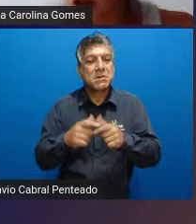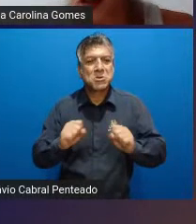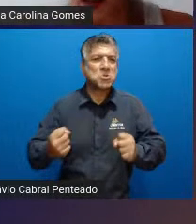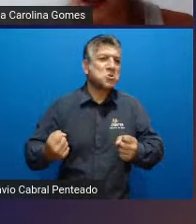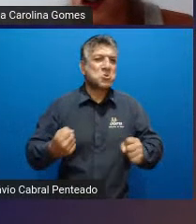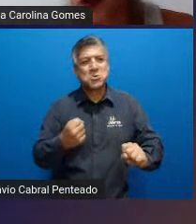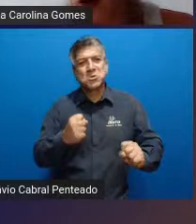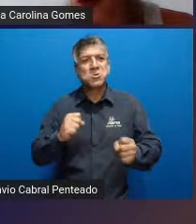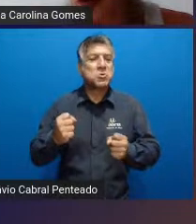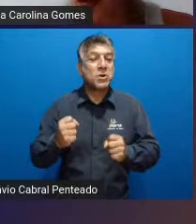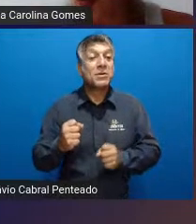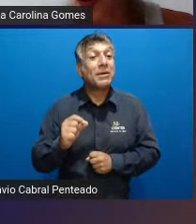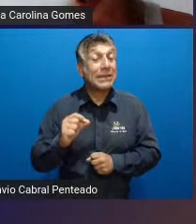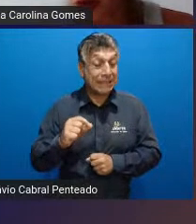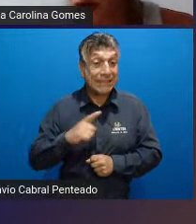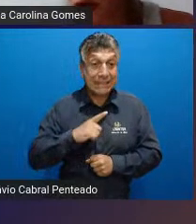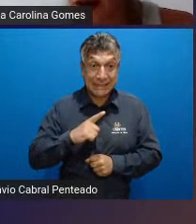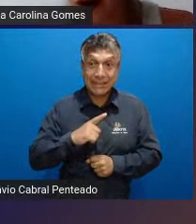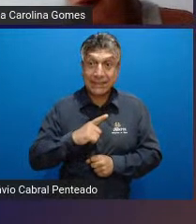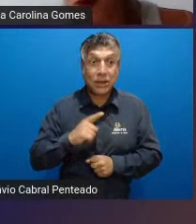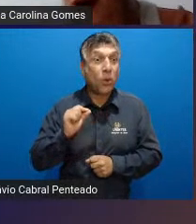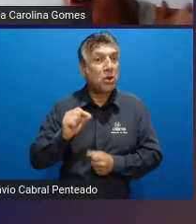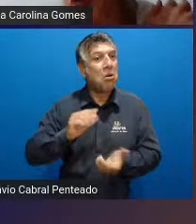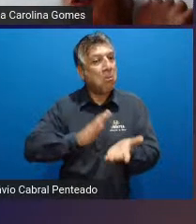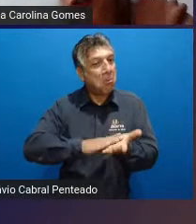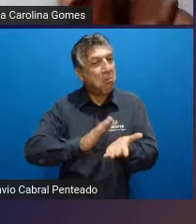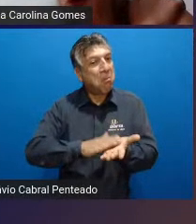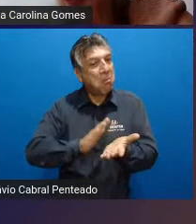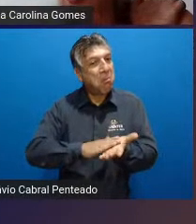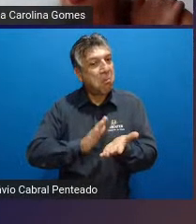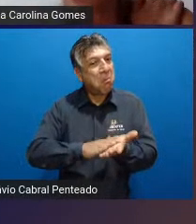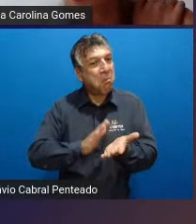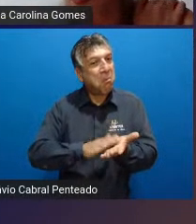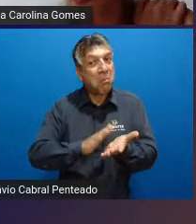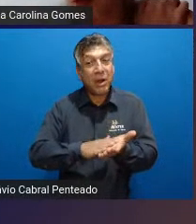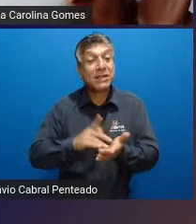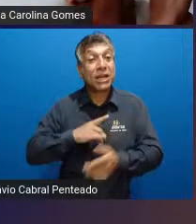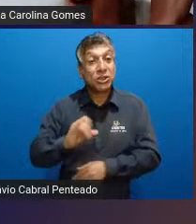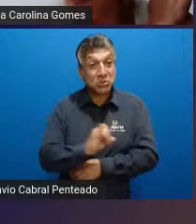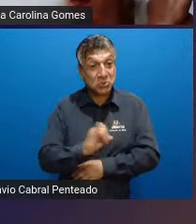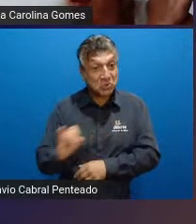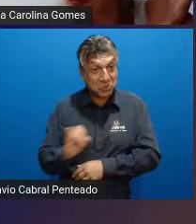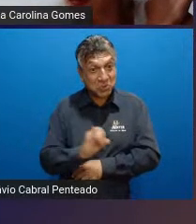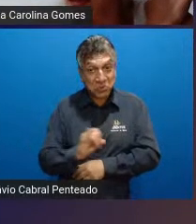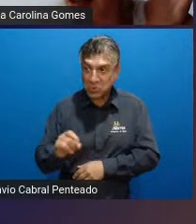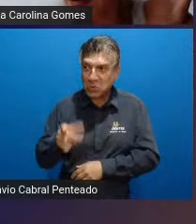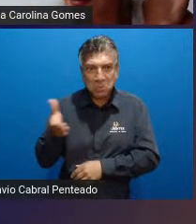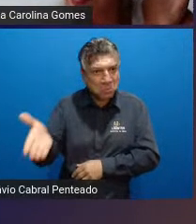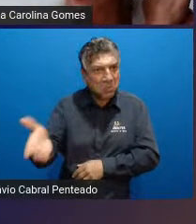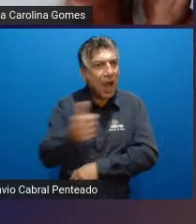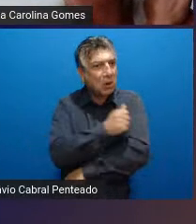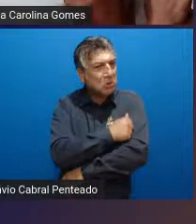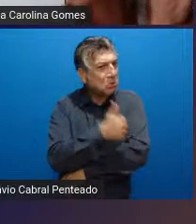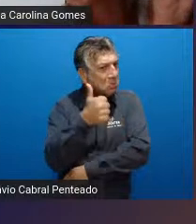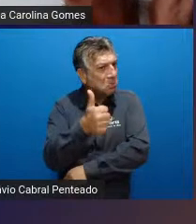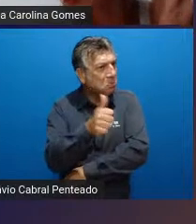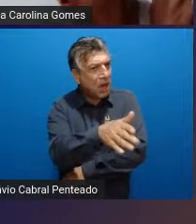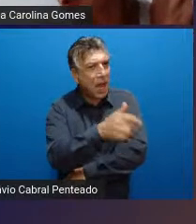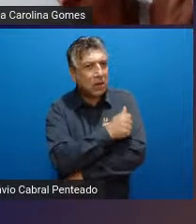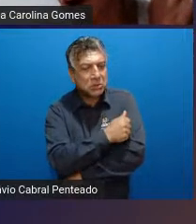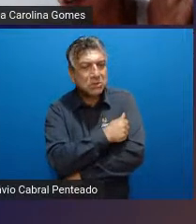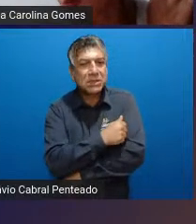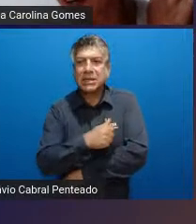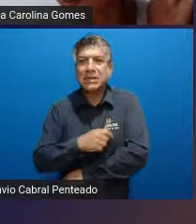principalmente eles tiveram muitos elogios por parte dos instrutores eles elogiavam os alunos davam